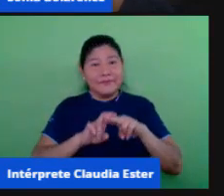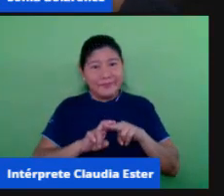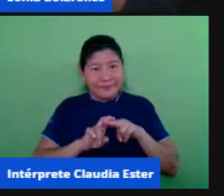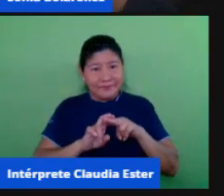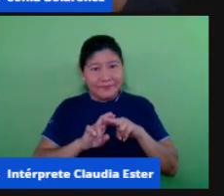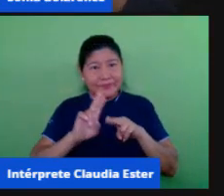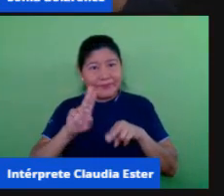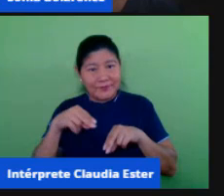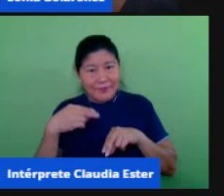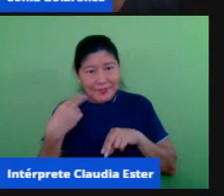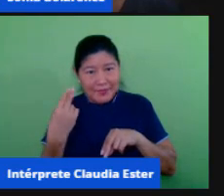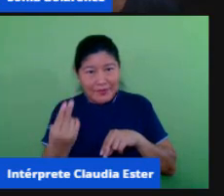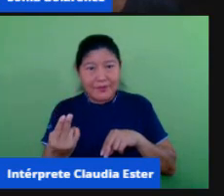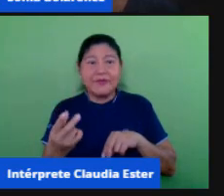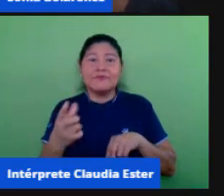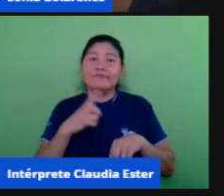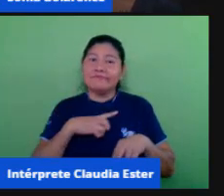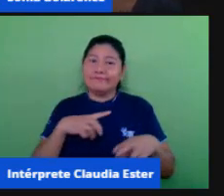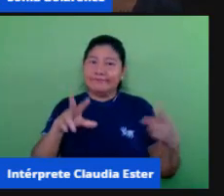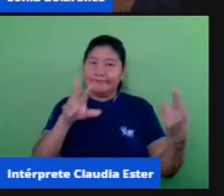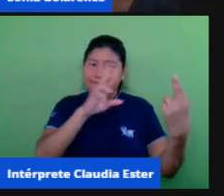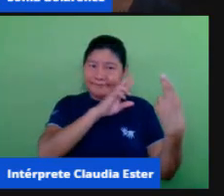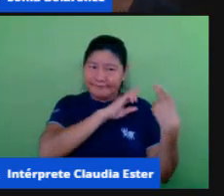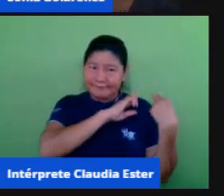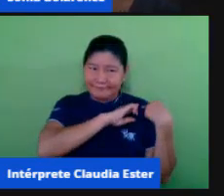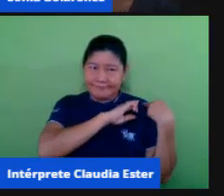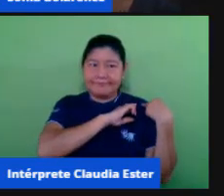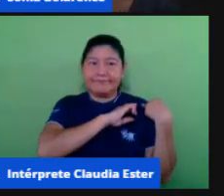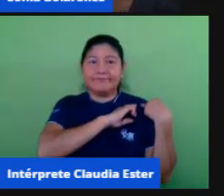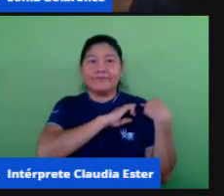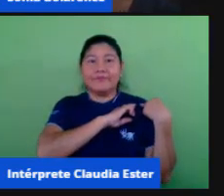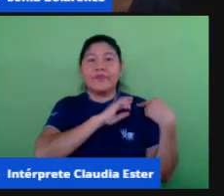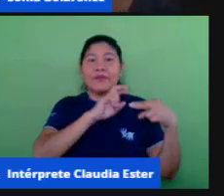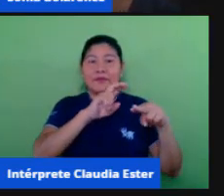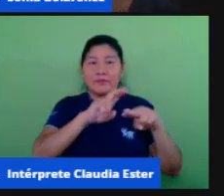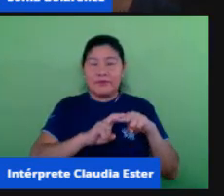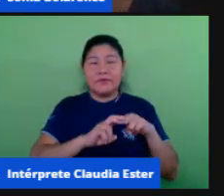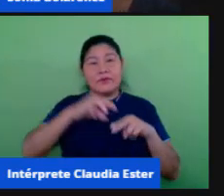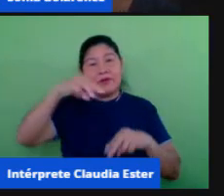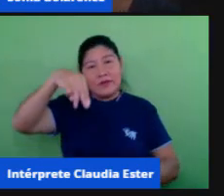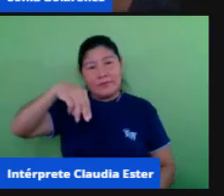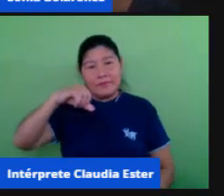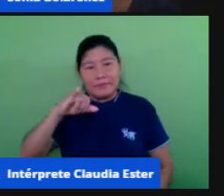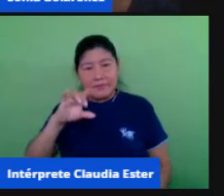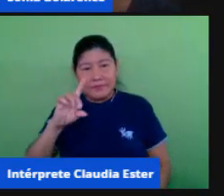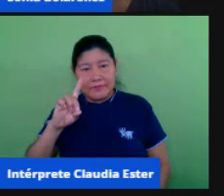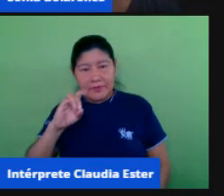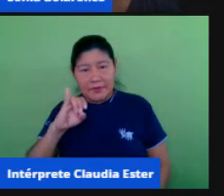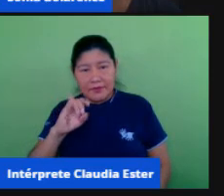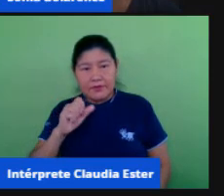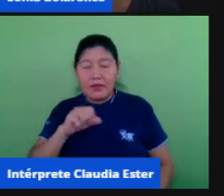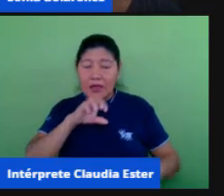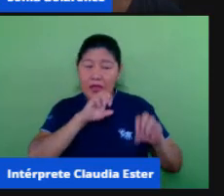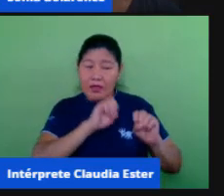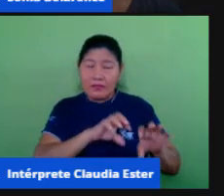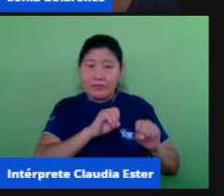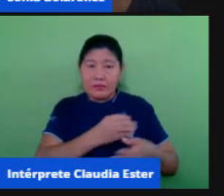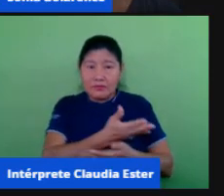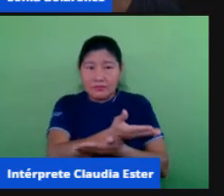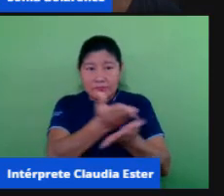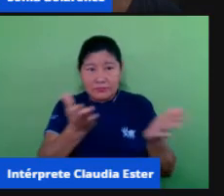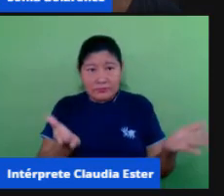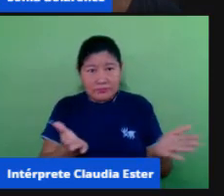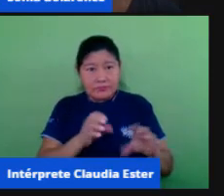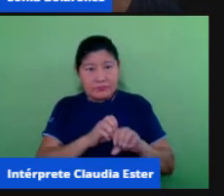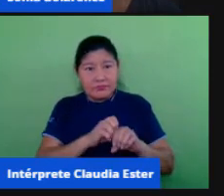primeiro que mídia educação é educar para a mídia a primeira coisa e